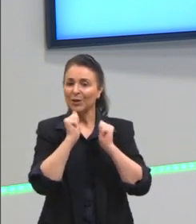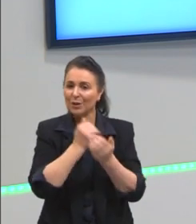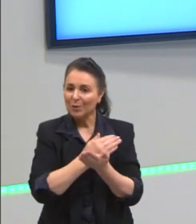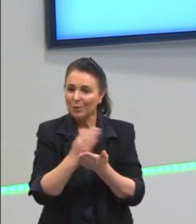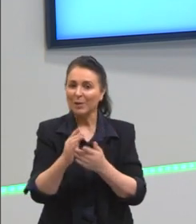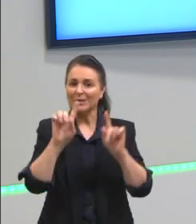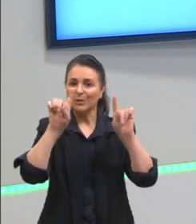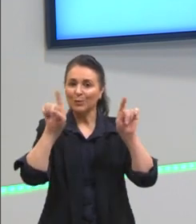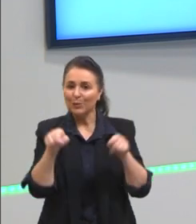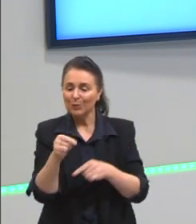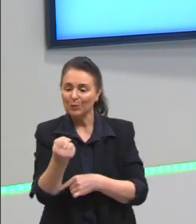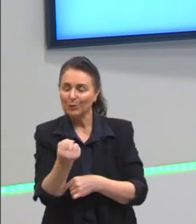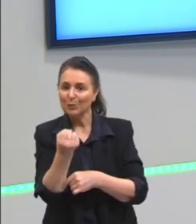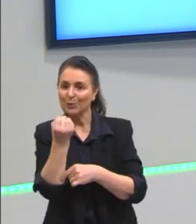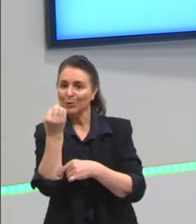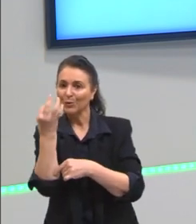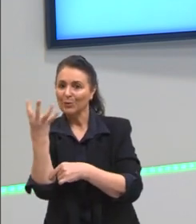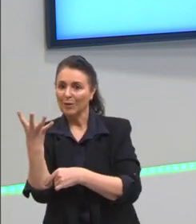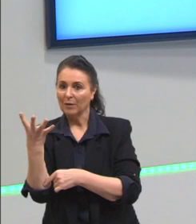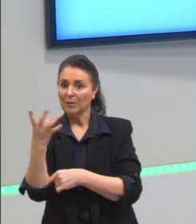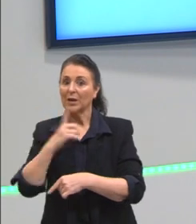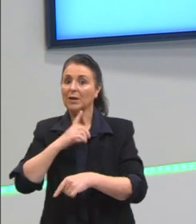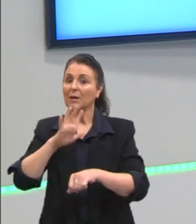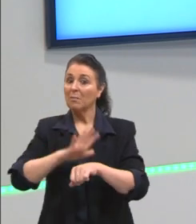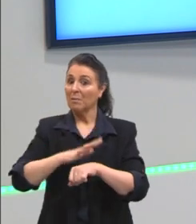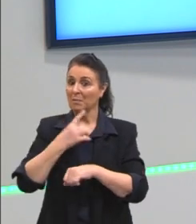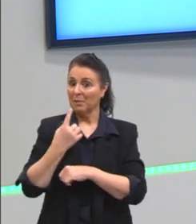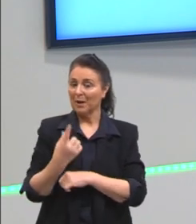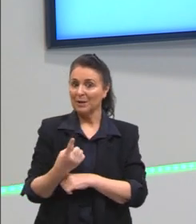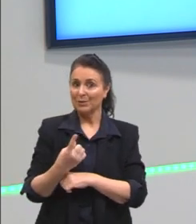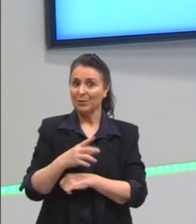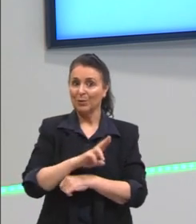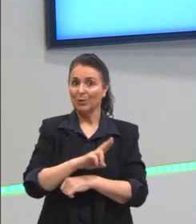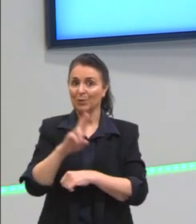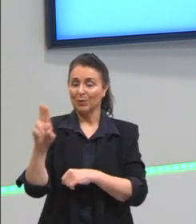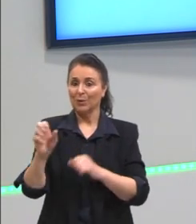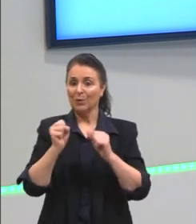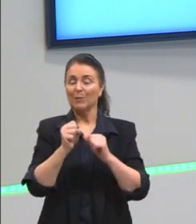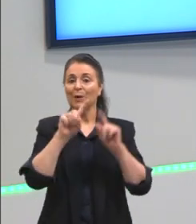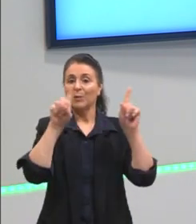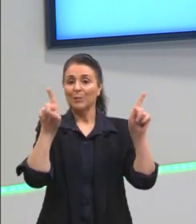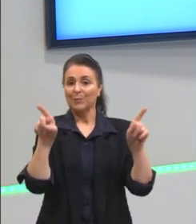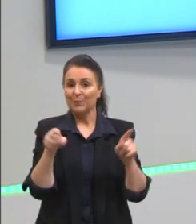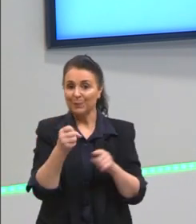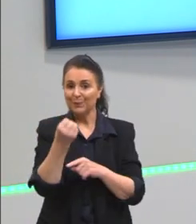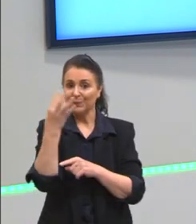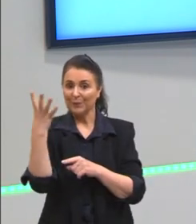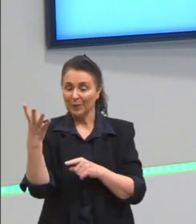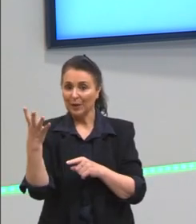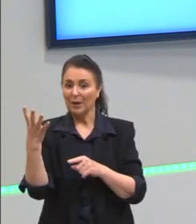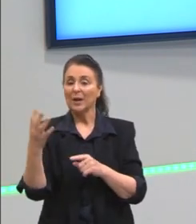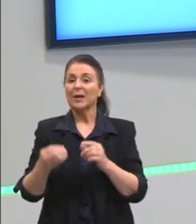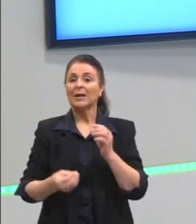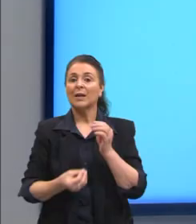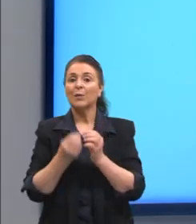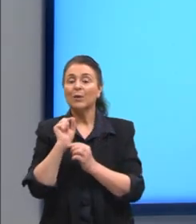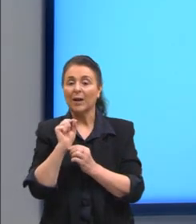nós temos ainda mais um que nós estudamos que é o chamado produto da soma pela diferença